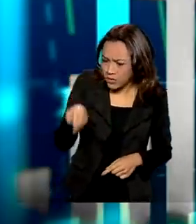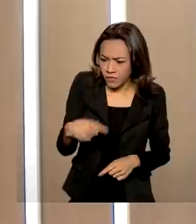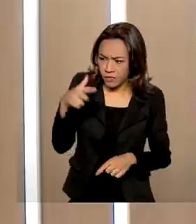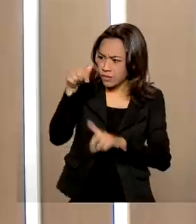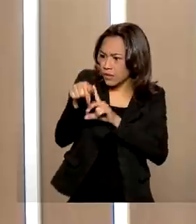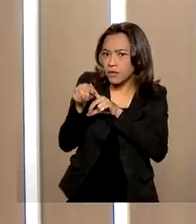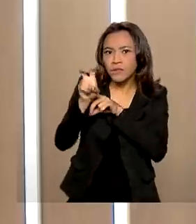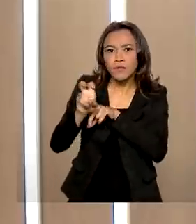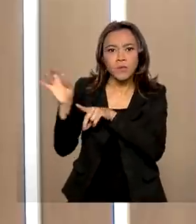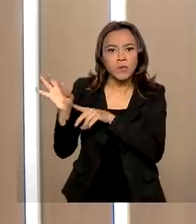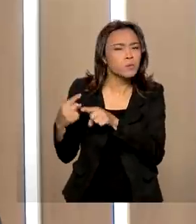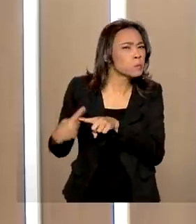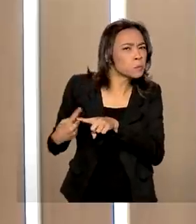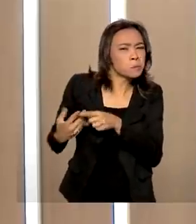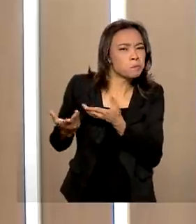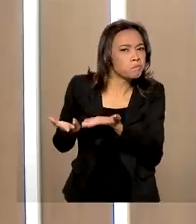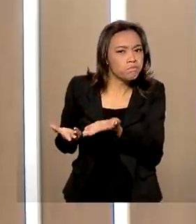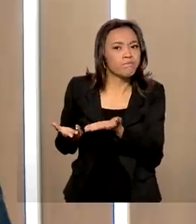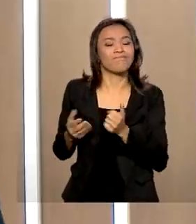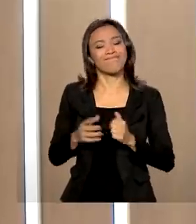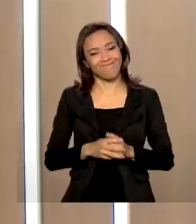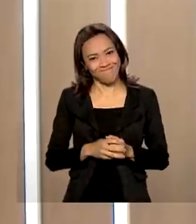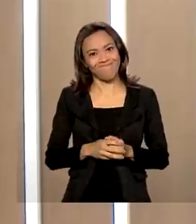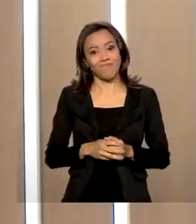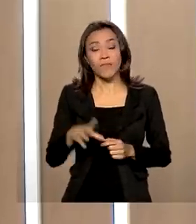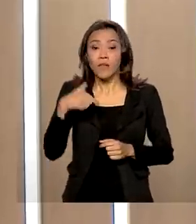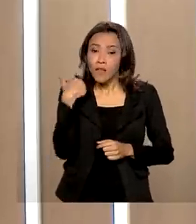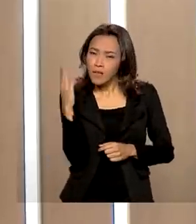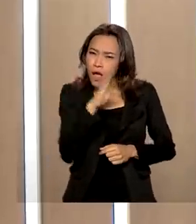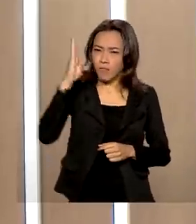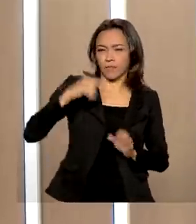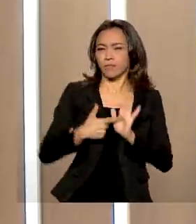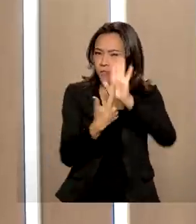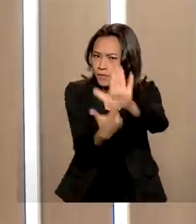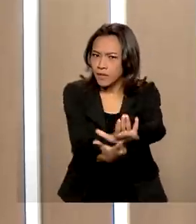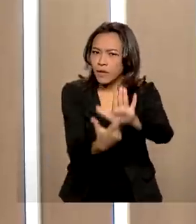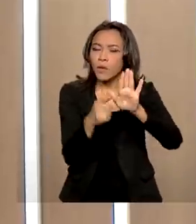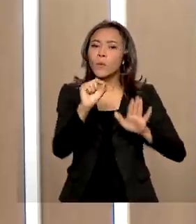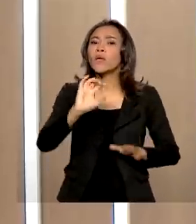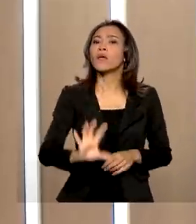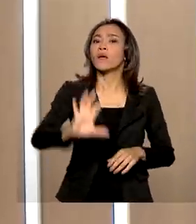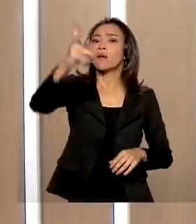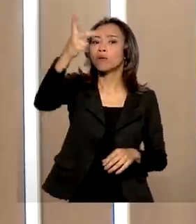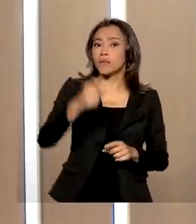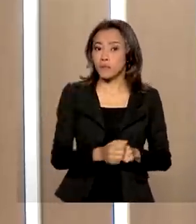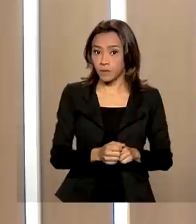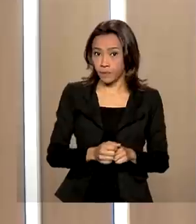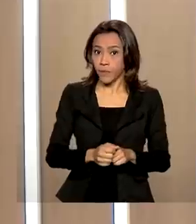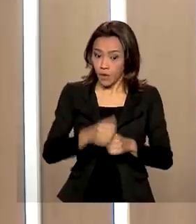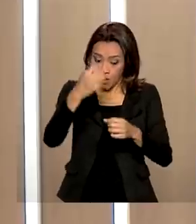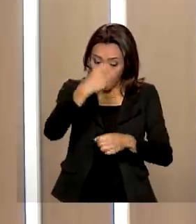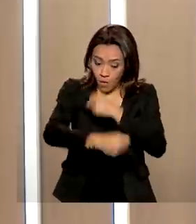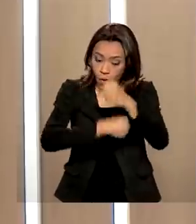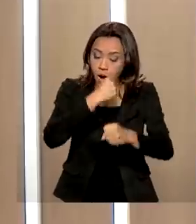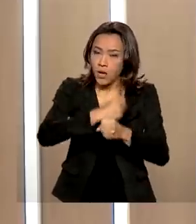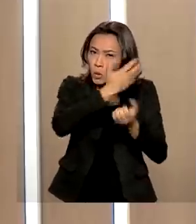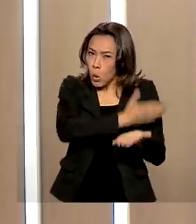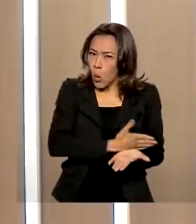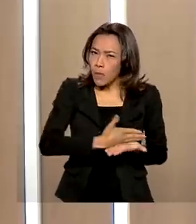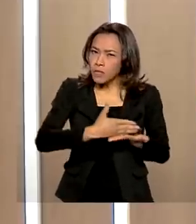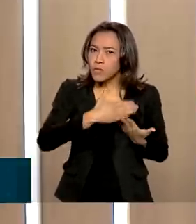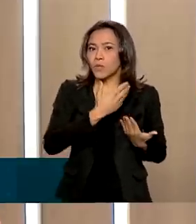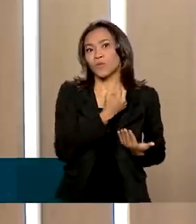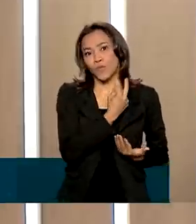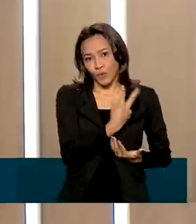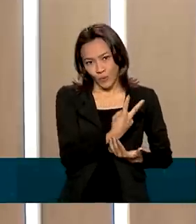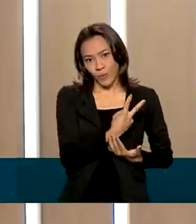patamar? Então, nós podemos mostrar rapidamente que o que aconteceu foi que o ano começou com uma taxa de juros de 2%,